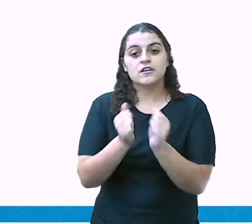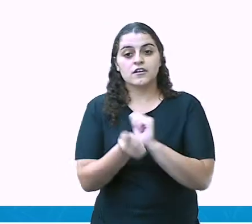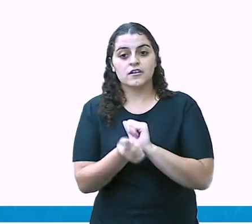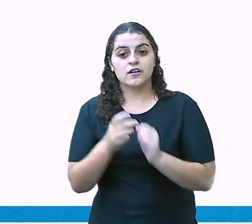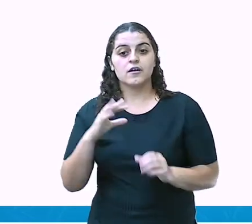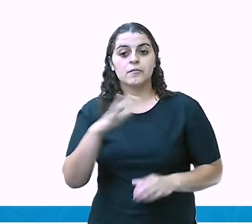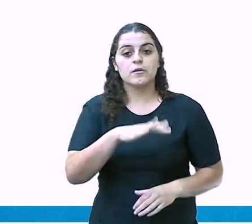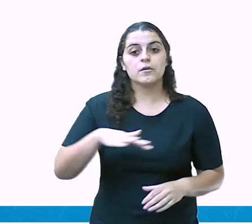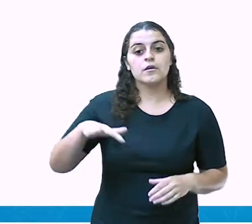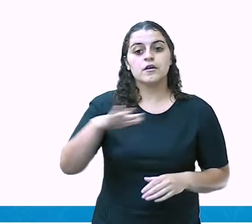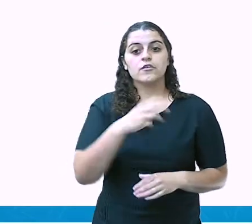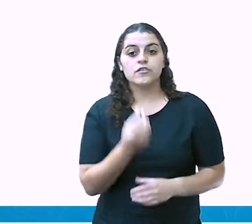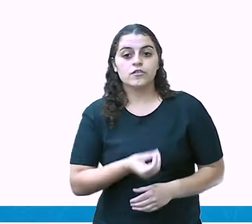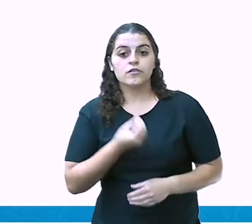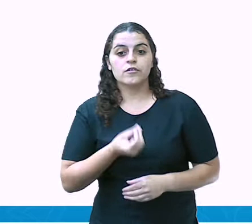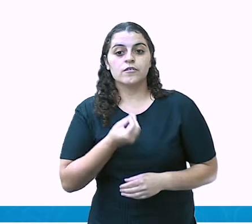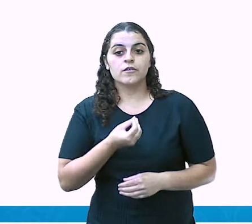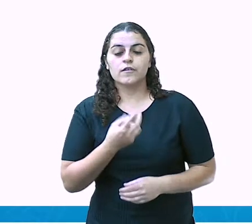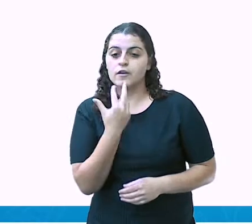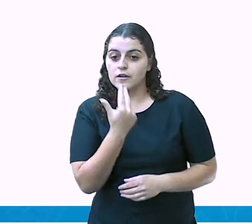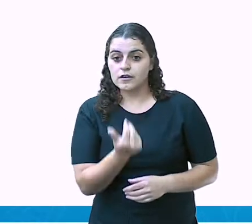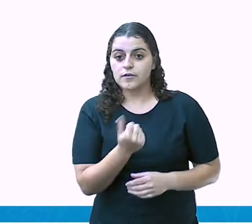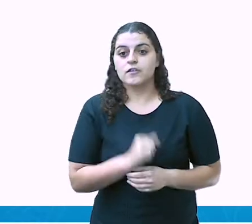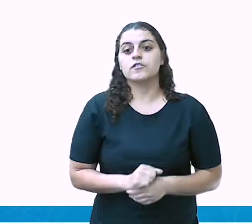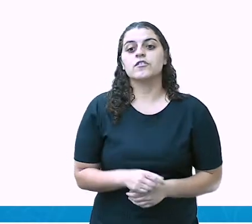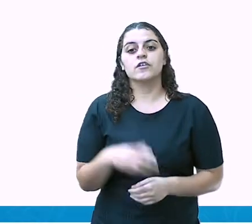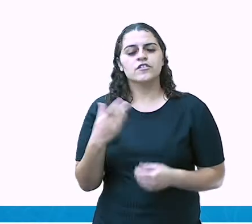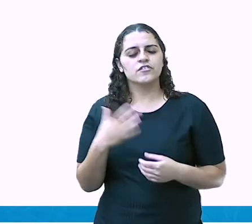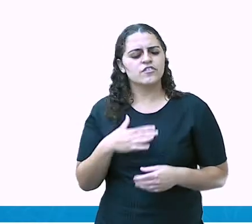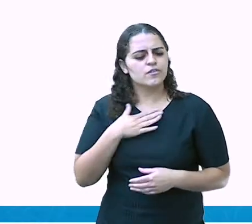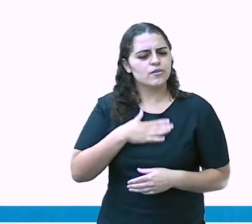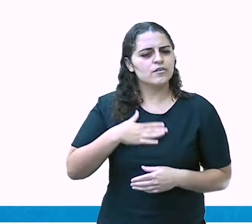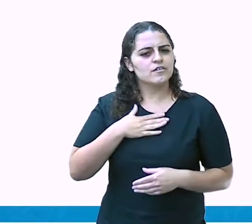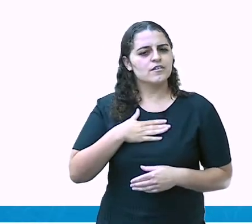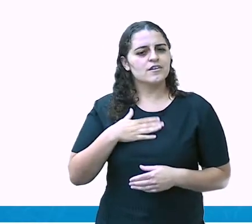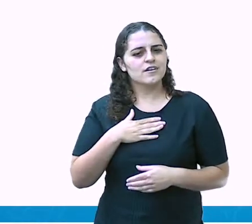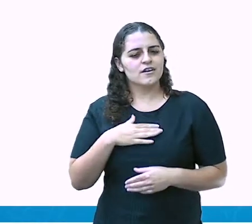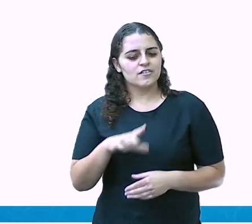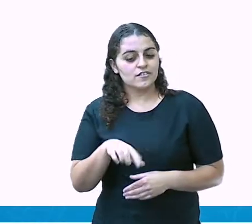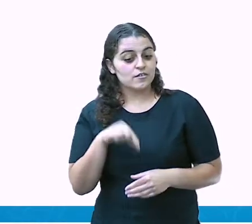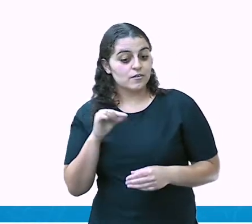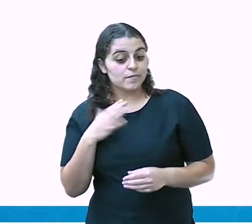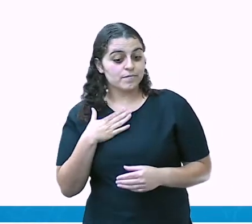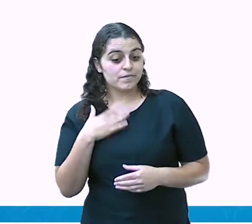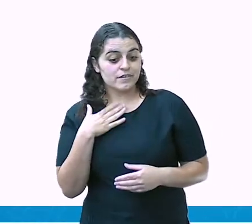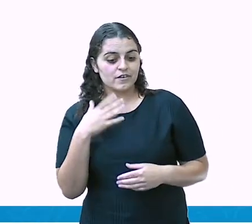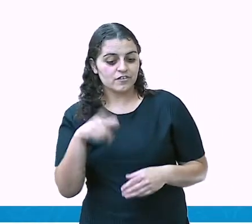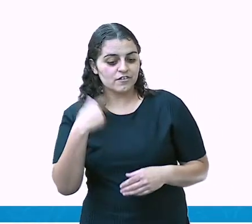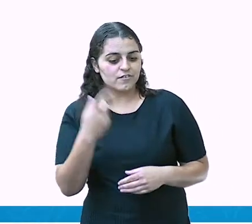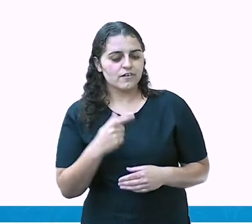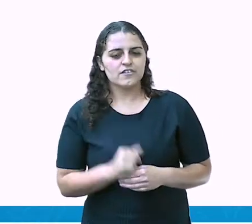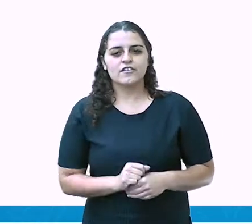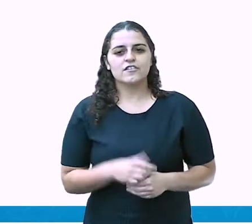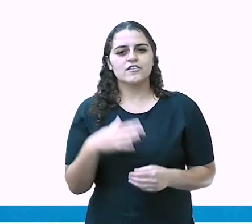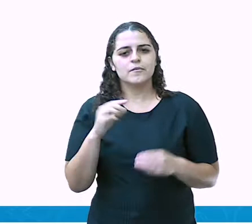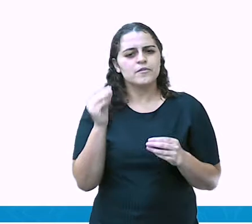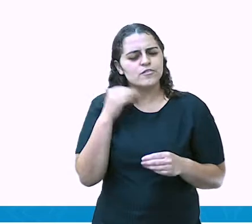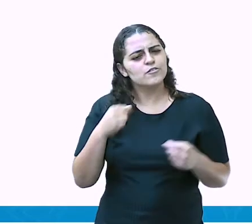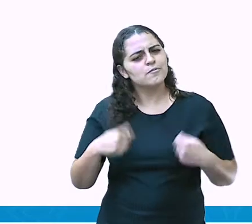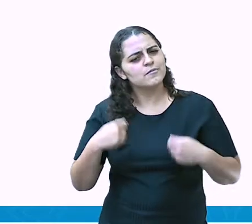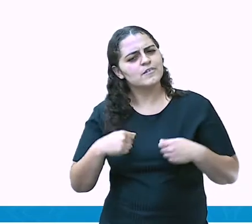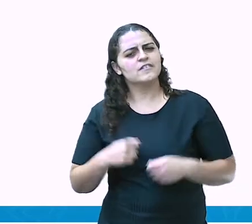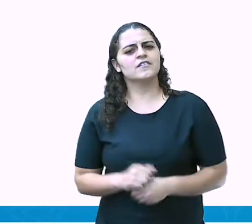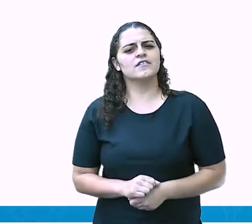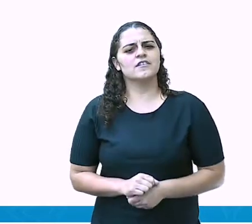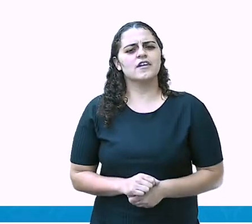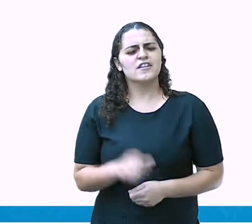que a gente vive, através da linguagem a gente satisfaz as nossas vontades, né? A gente passa para o outro ali o que a gente está precisando,